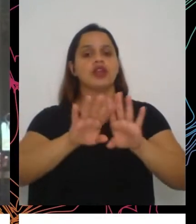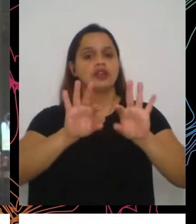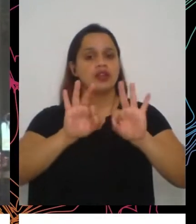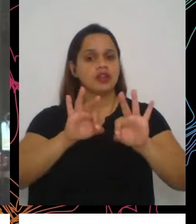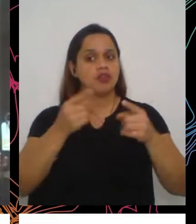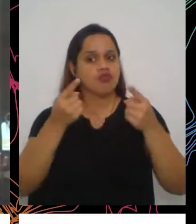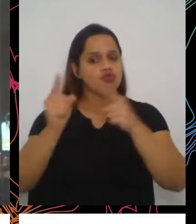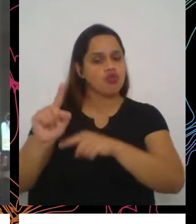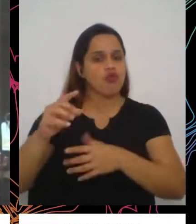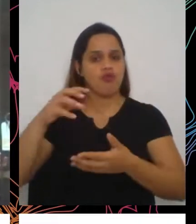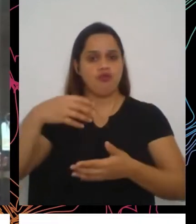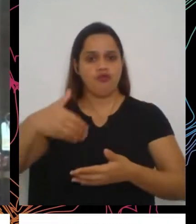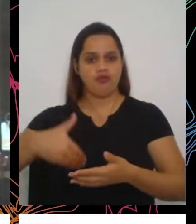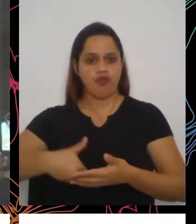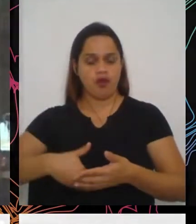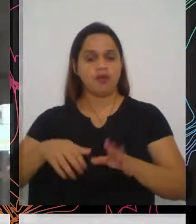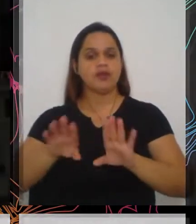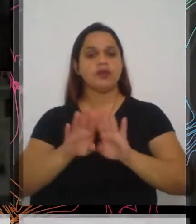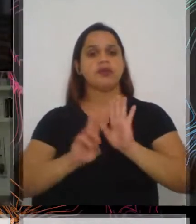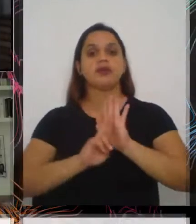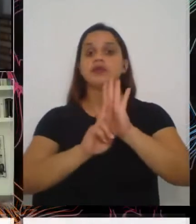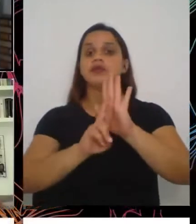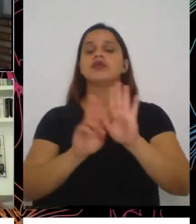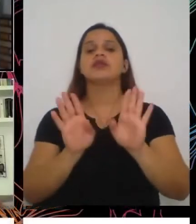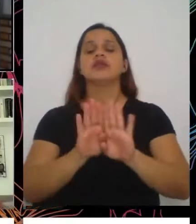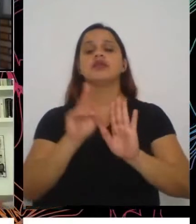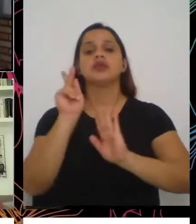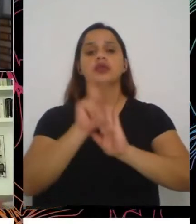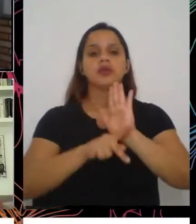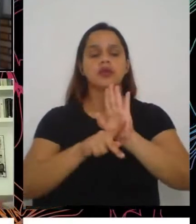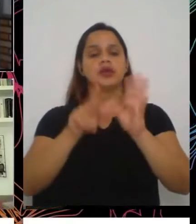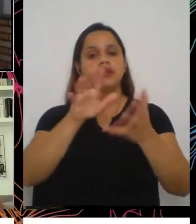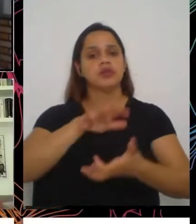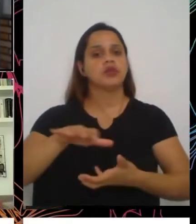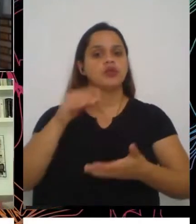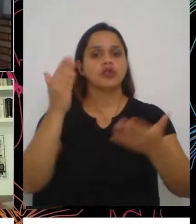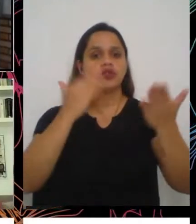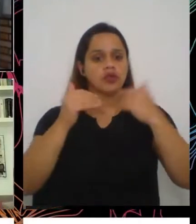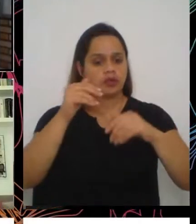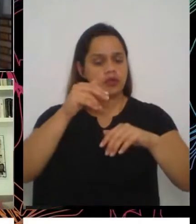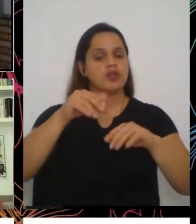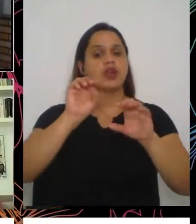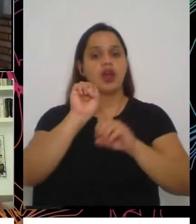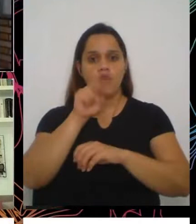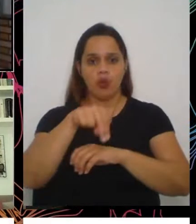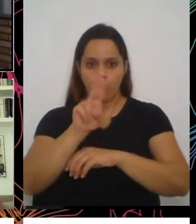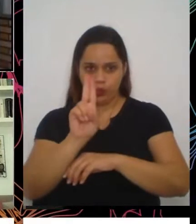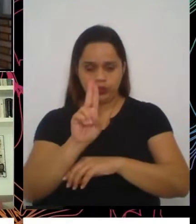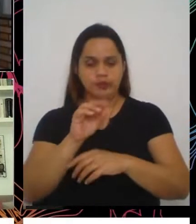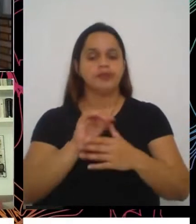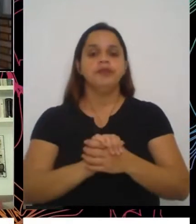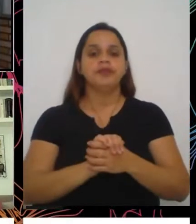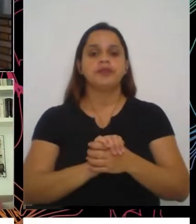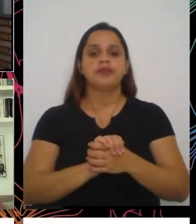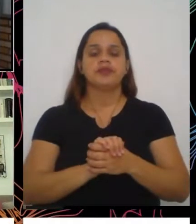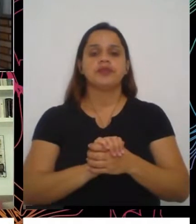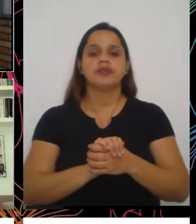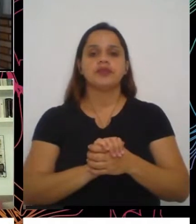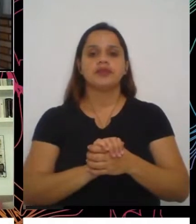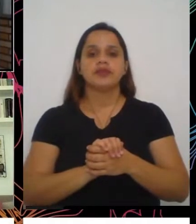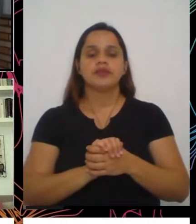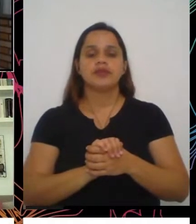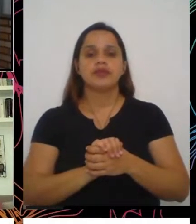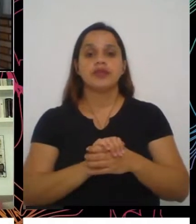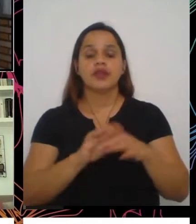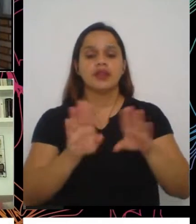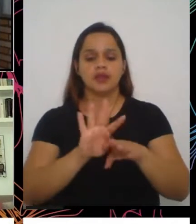e representante do Programa Mundial de Alimento das Nações Unidas do Brasil, Tereza Campelo, ex-ministra,